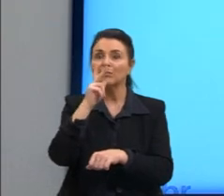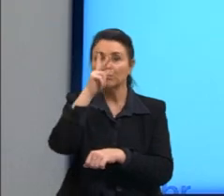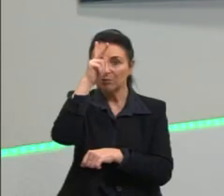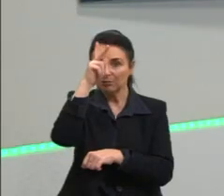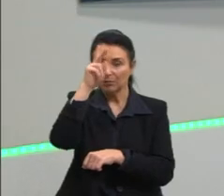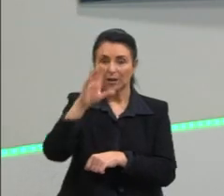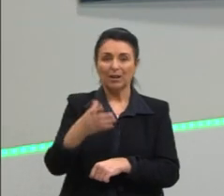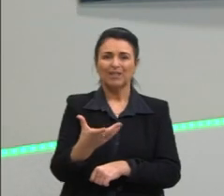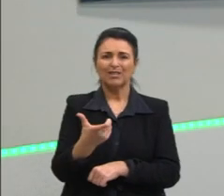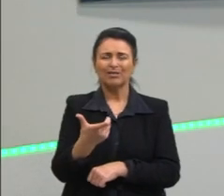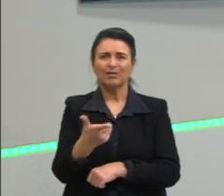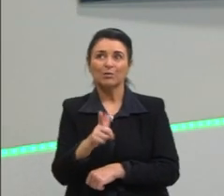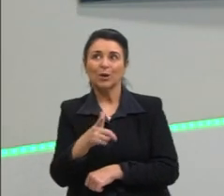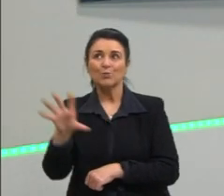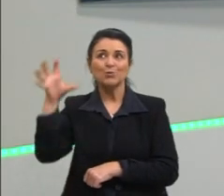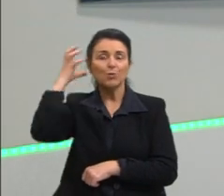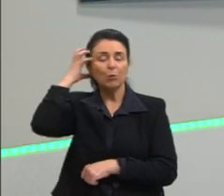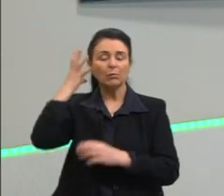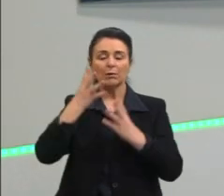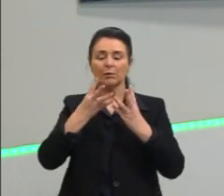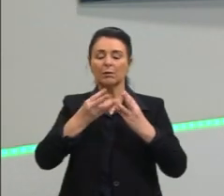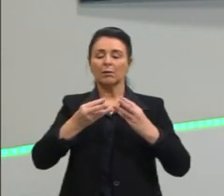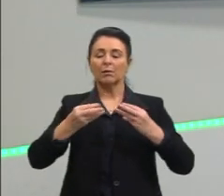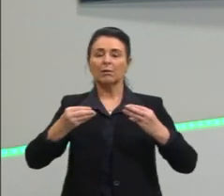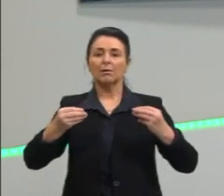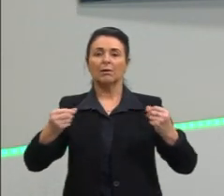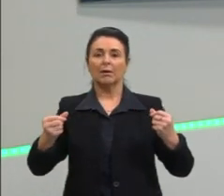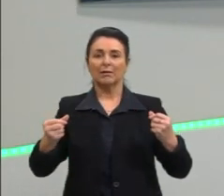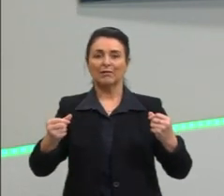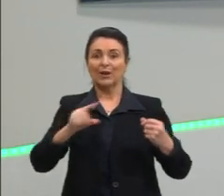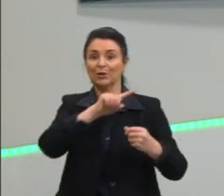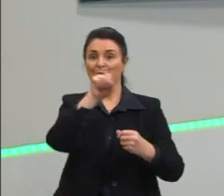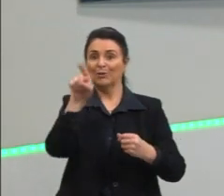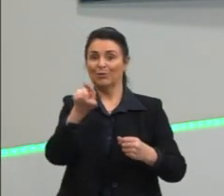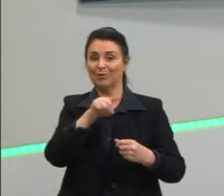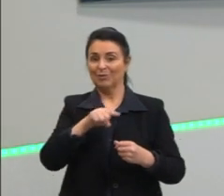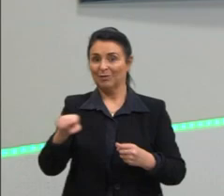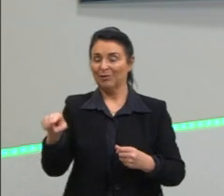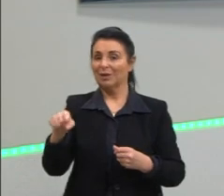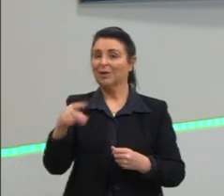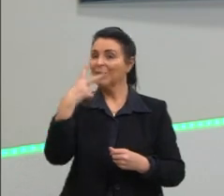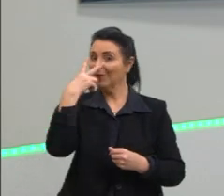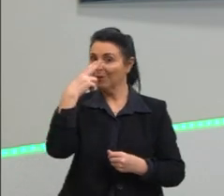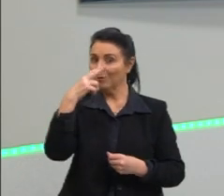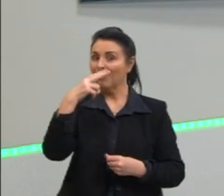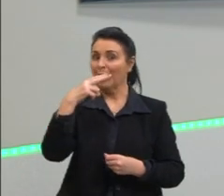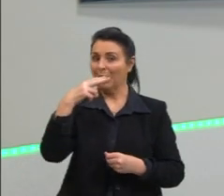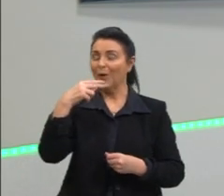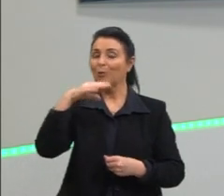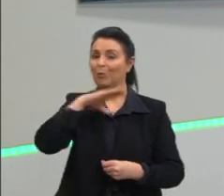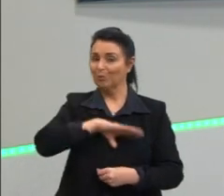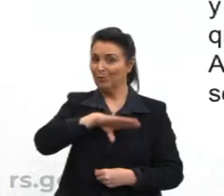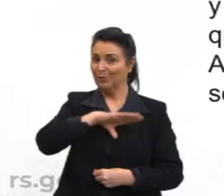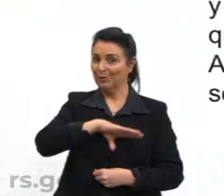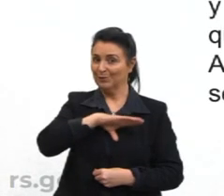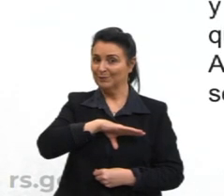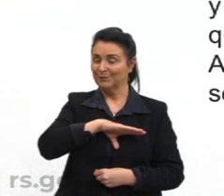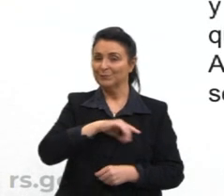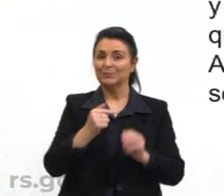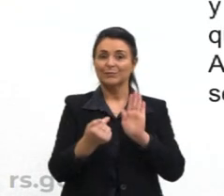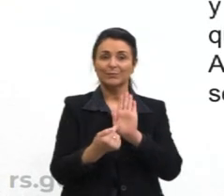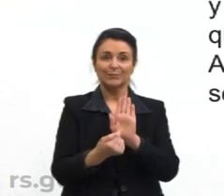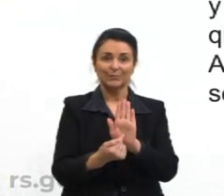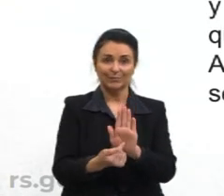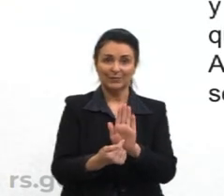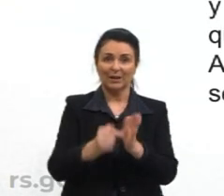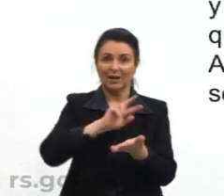suave do Z como nós encontramos na língua portuguesa. Certo? Para mostrar como a